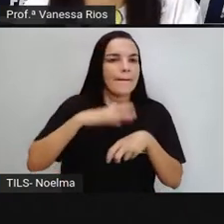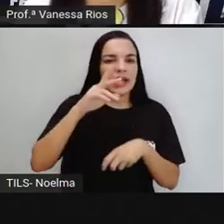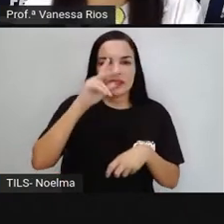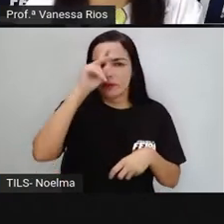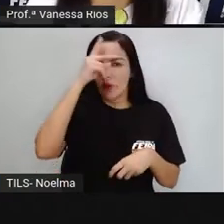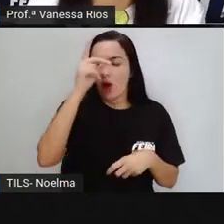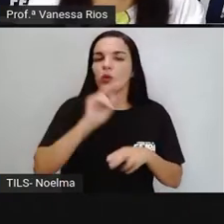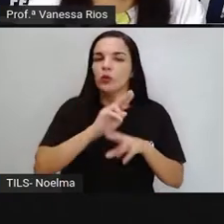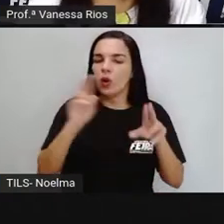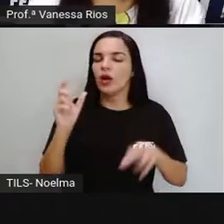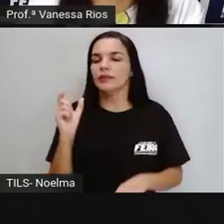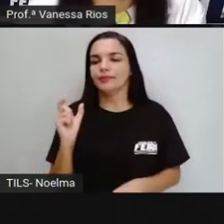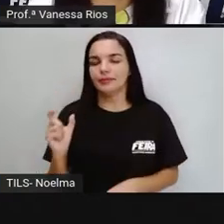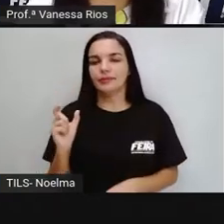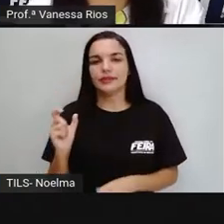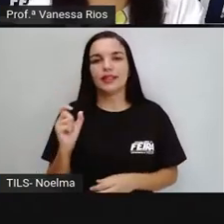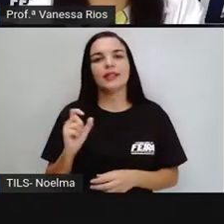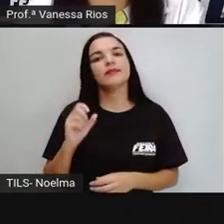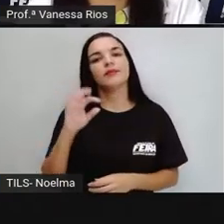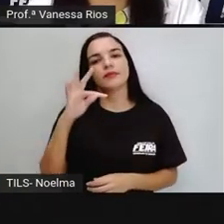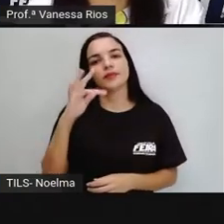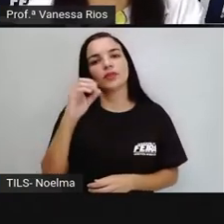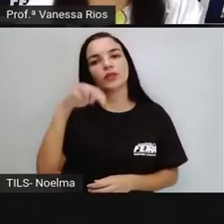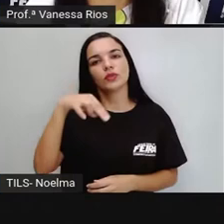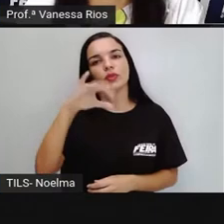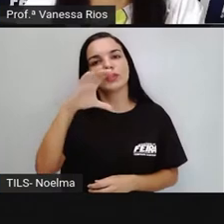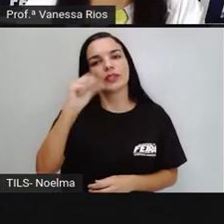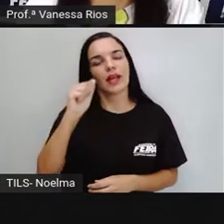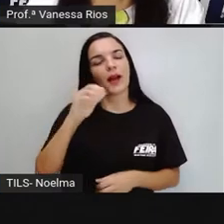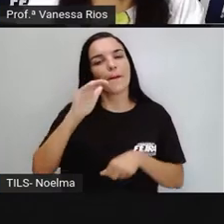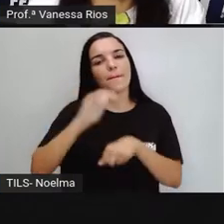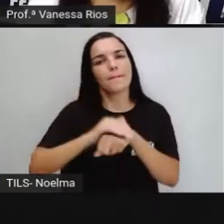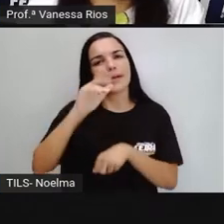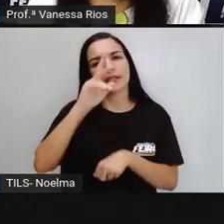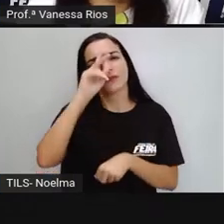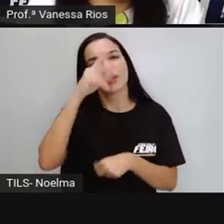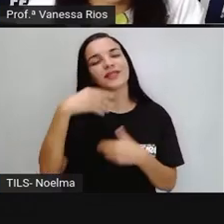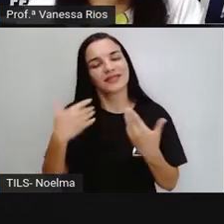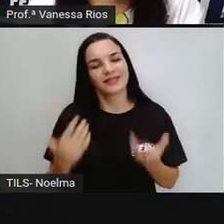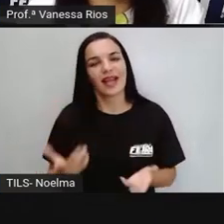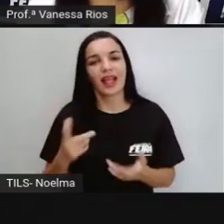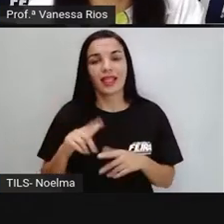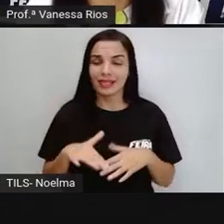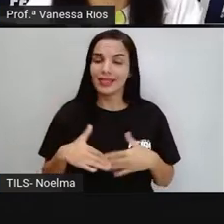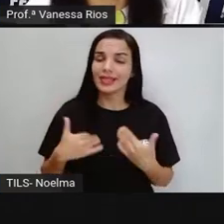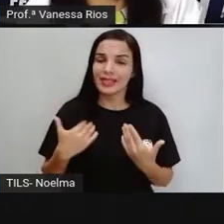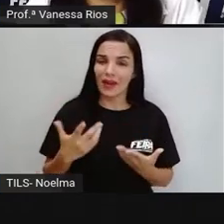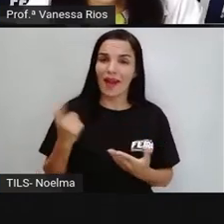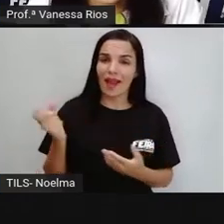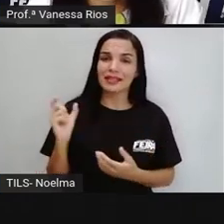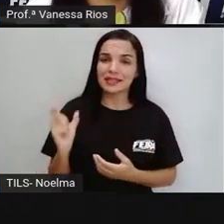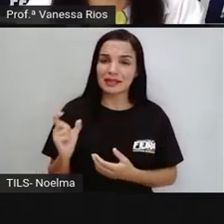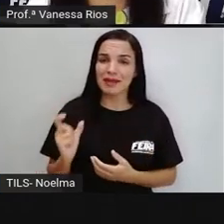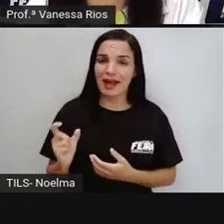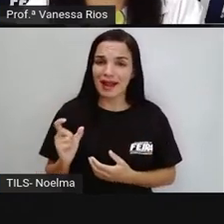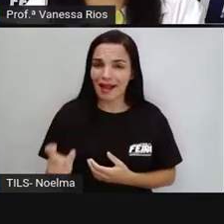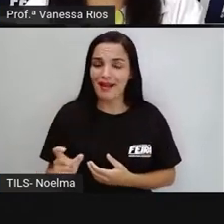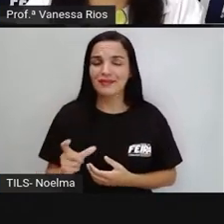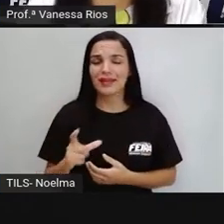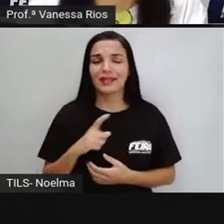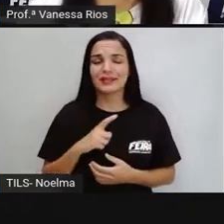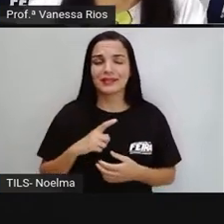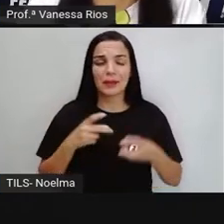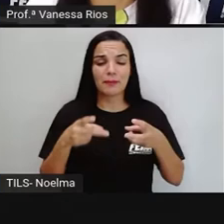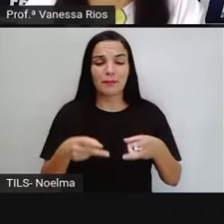sílaba tônica. E aí a Pró trouxe justamente essa palavra, né? Tônica, pra gente